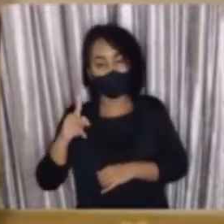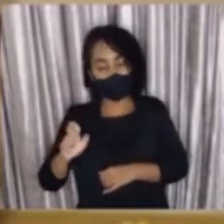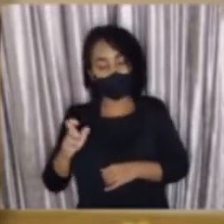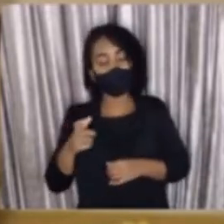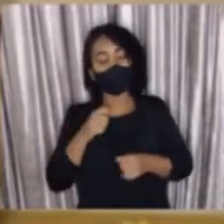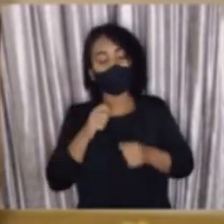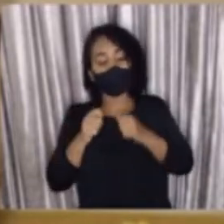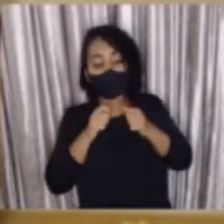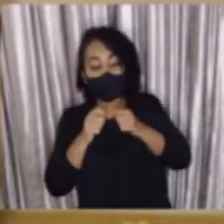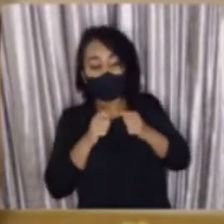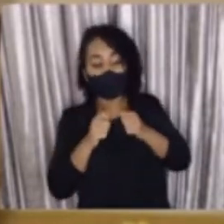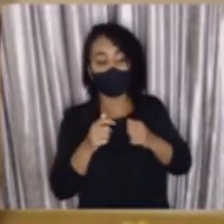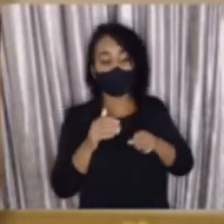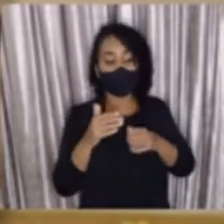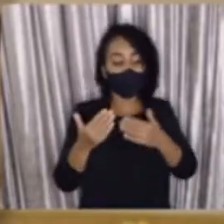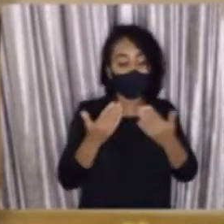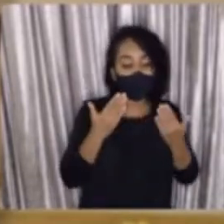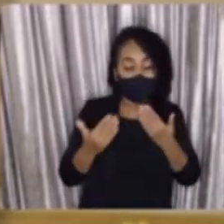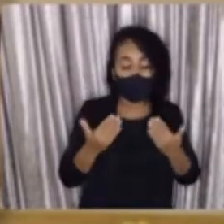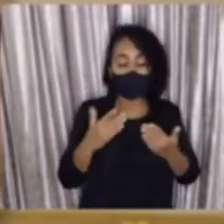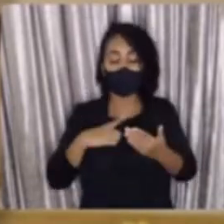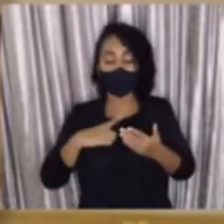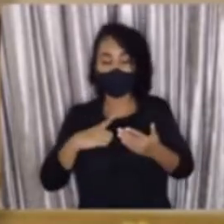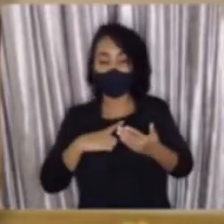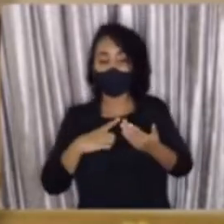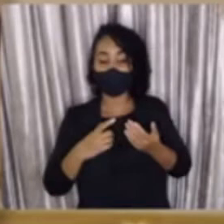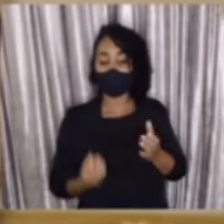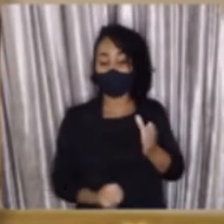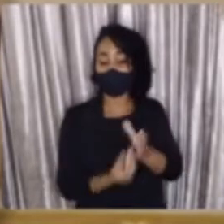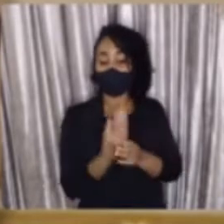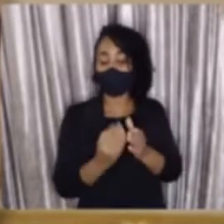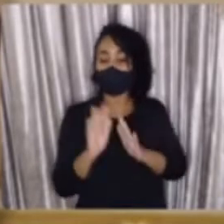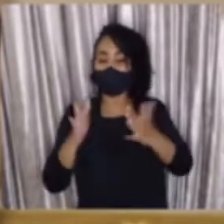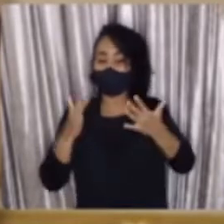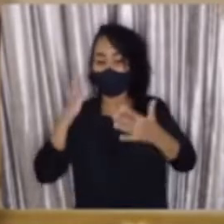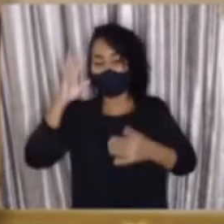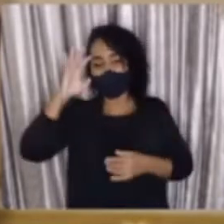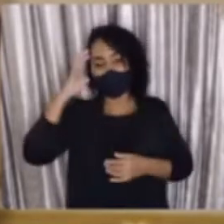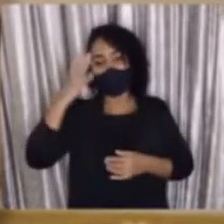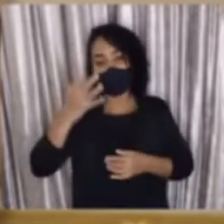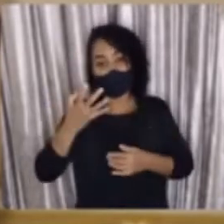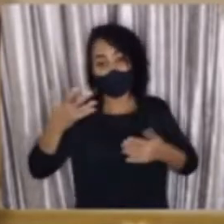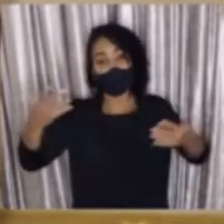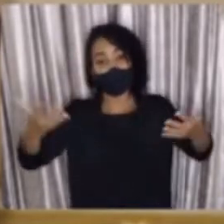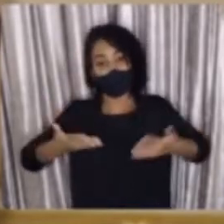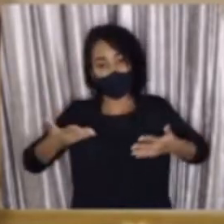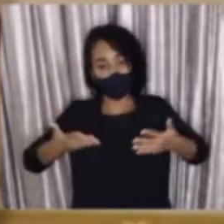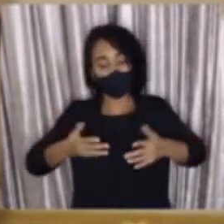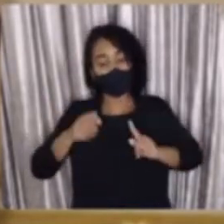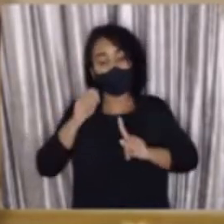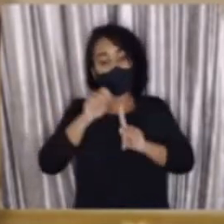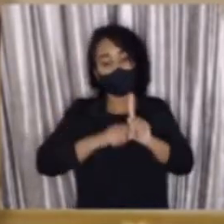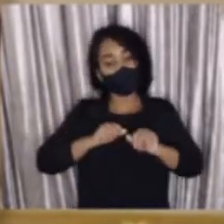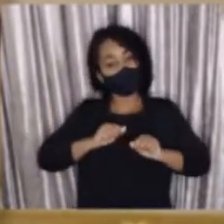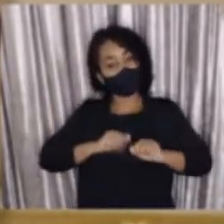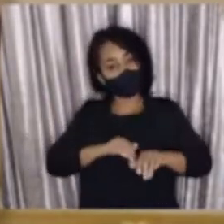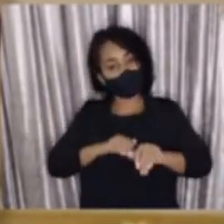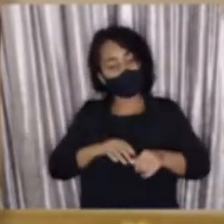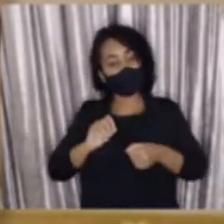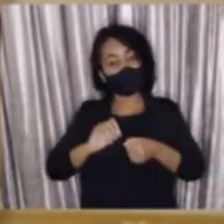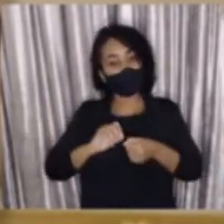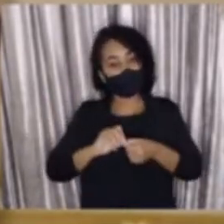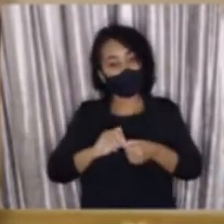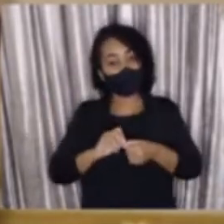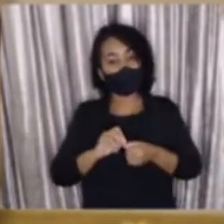constante diálogo com o setor de organização de eventos, produtores de eventos, resolvemos, por agora, já no mês de setembro,